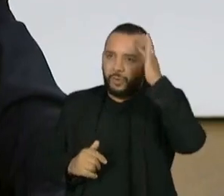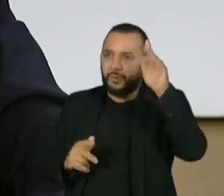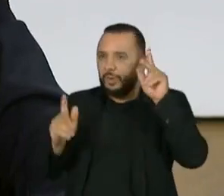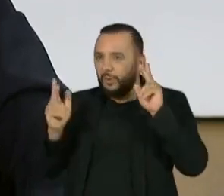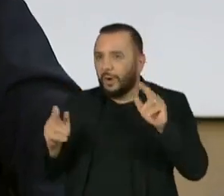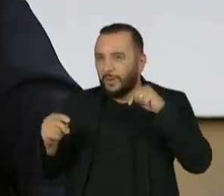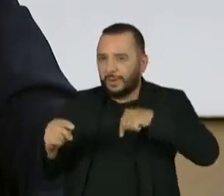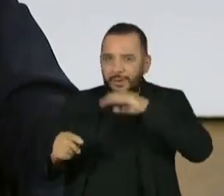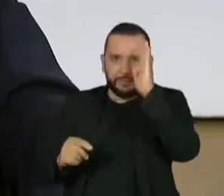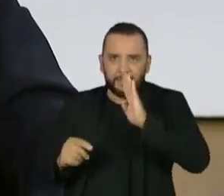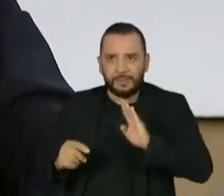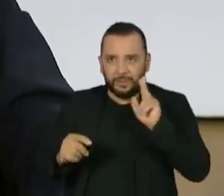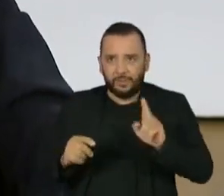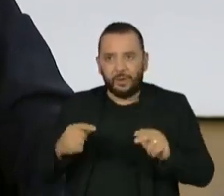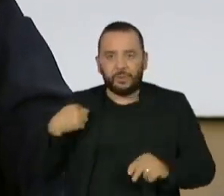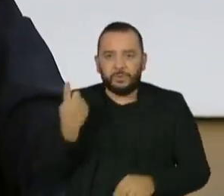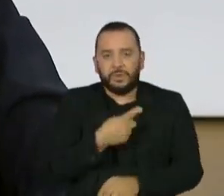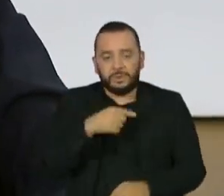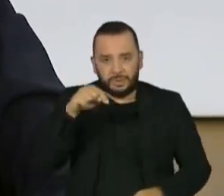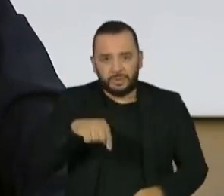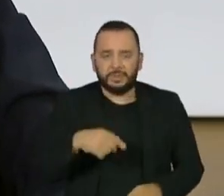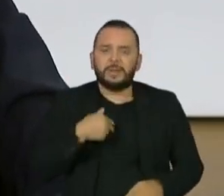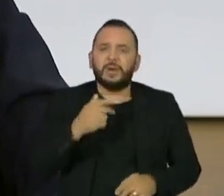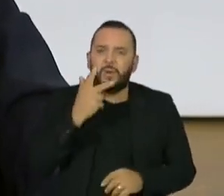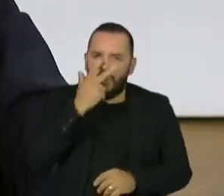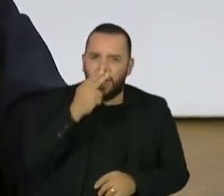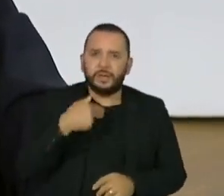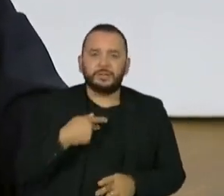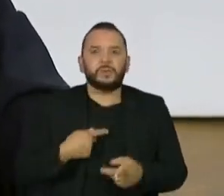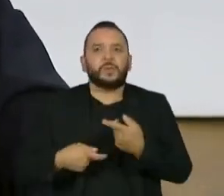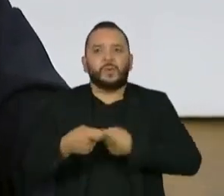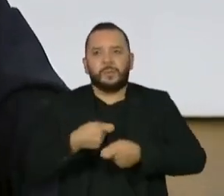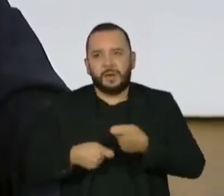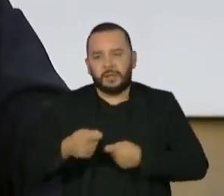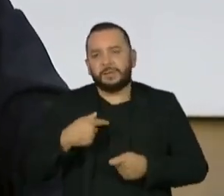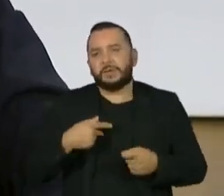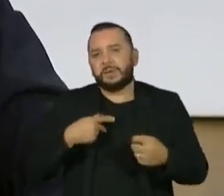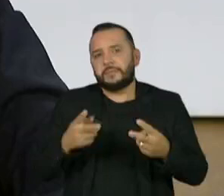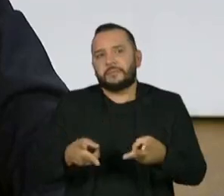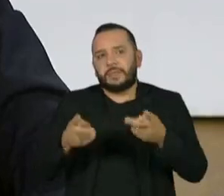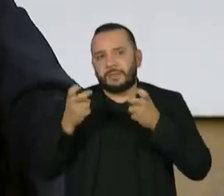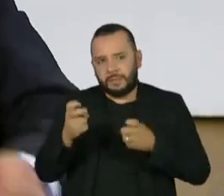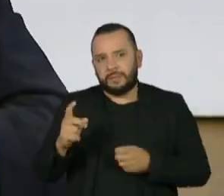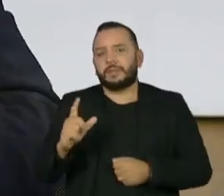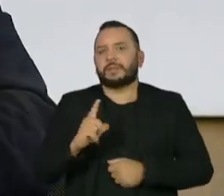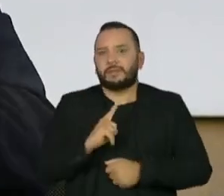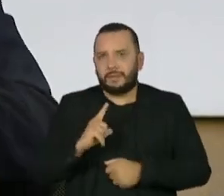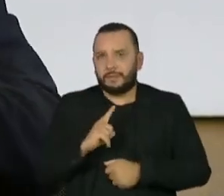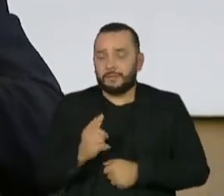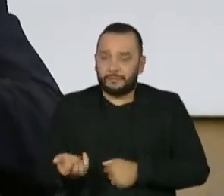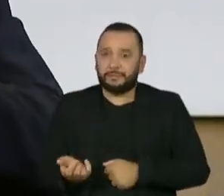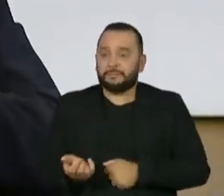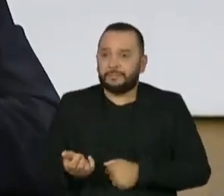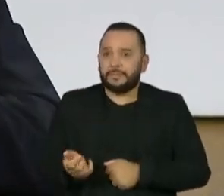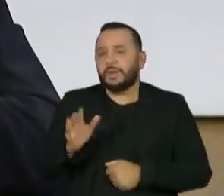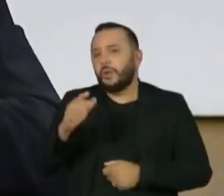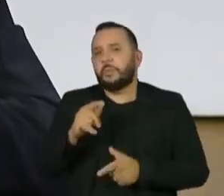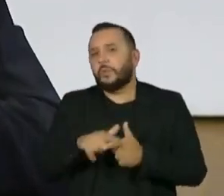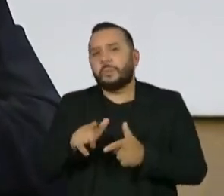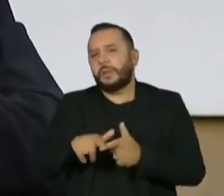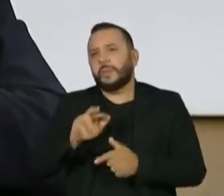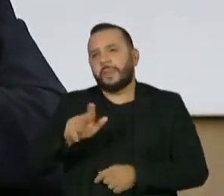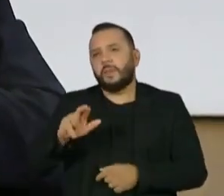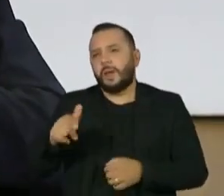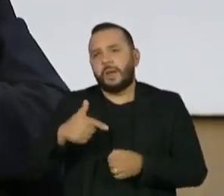por exemplo. Então, eu acho que a gente, em algum momento, o mercado vai perceber que nós estamos disponibilizando combustível. Porque o problema não é o